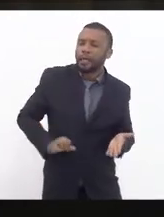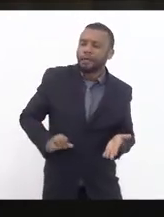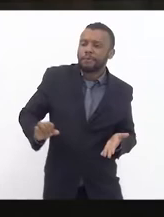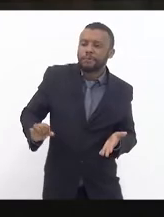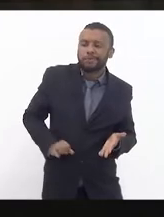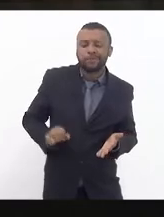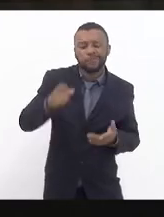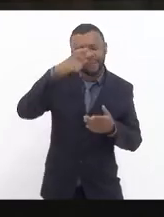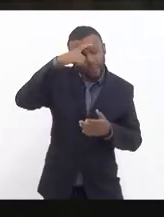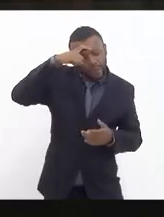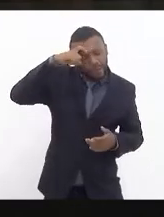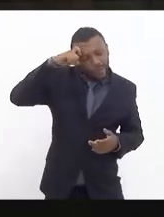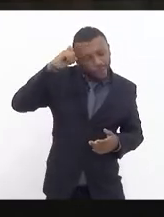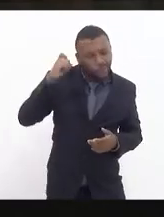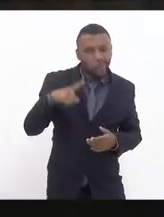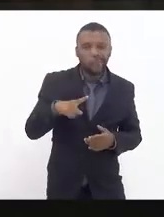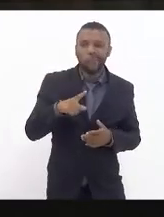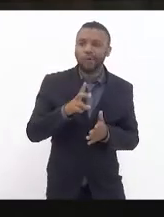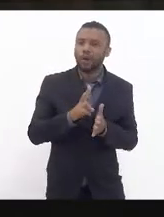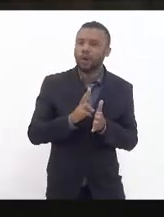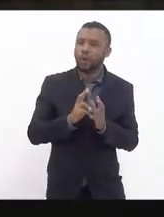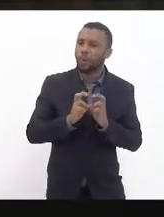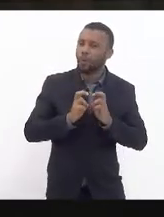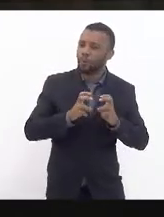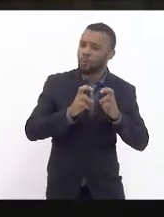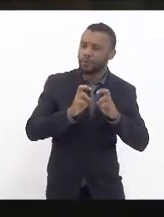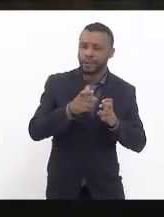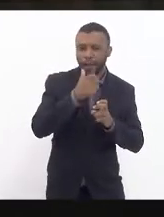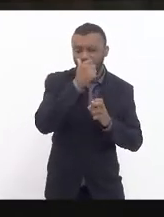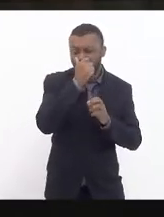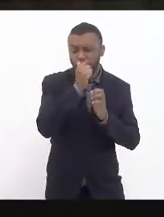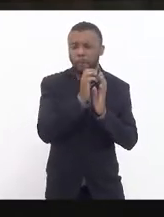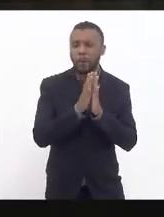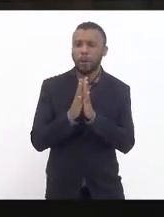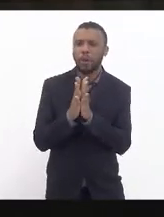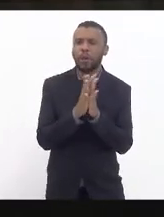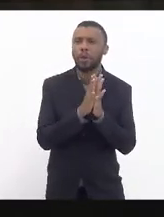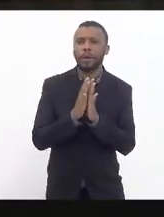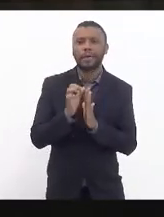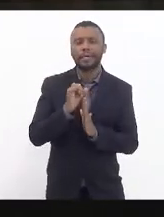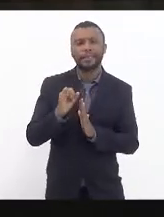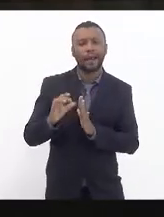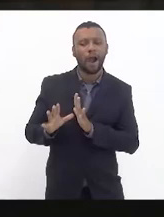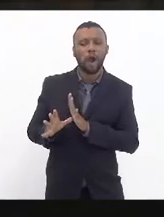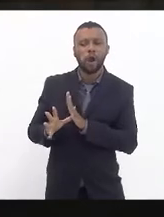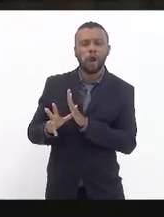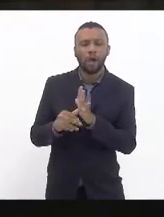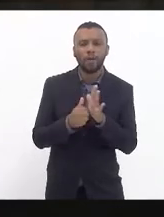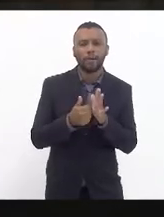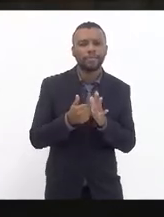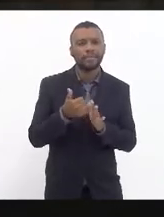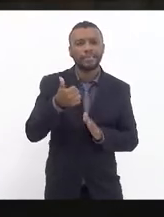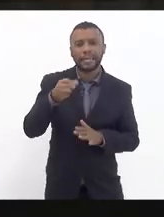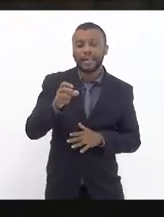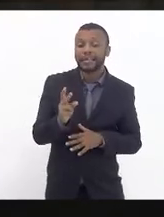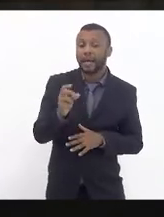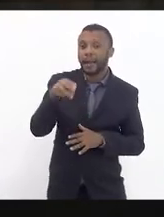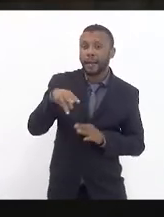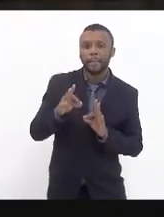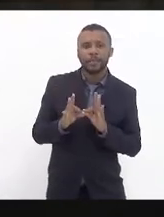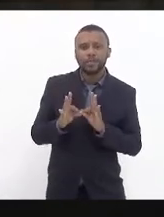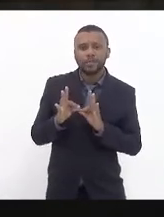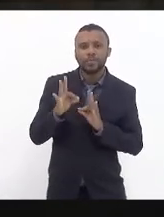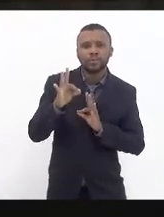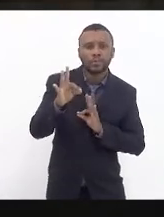diz pegar um trem cheio sem qualidade nenhuma se roubaram 10 quilômetros vem aí um caso 10 quilômetros de cabo